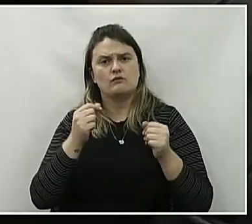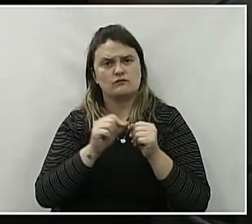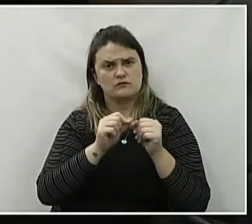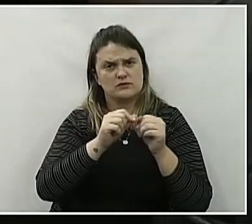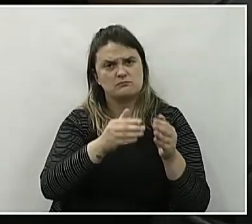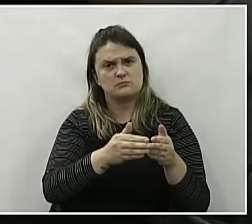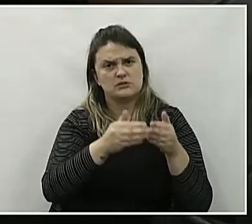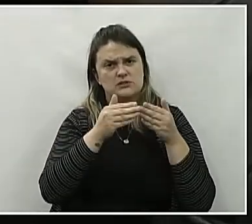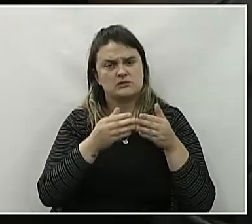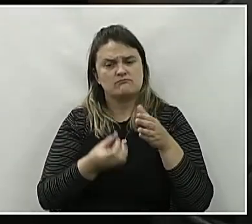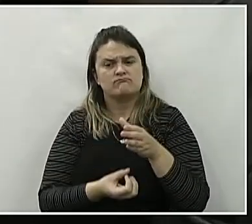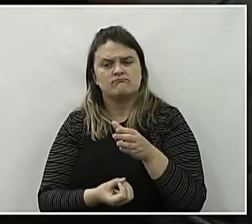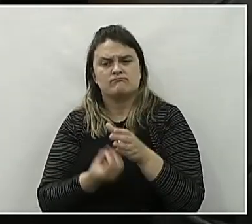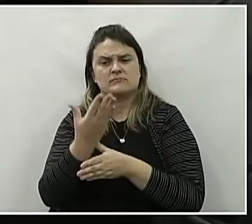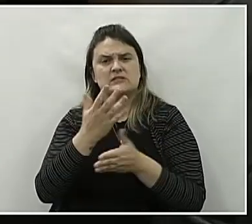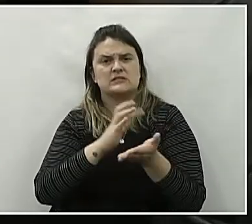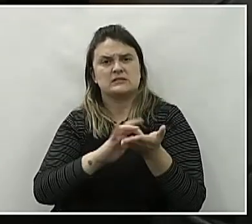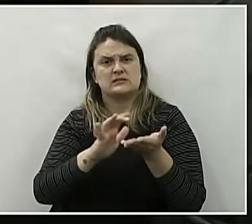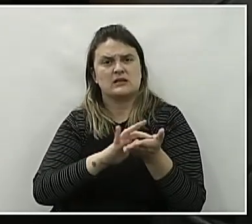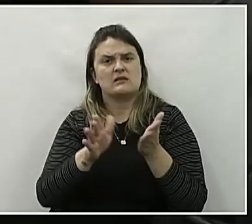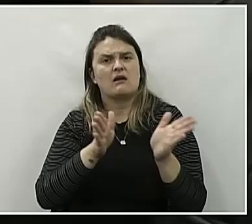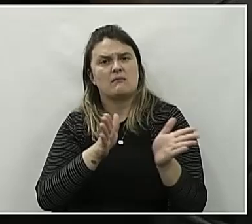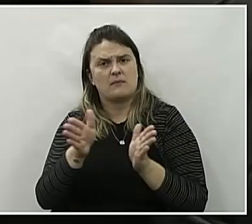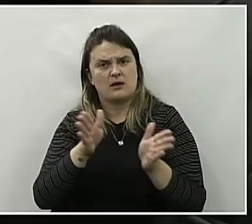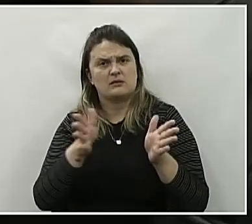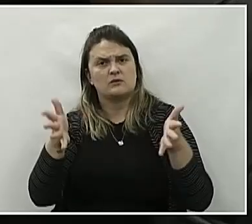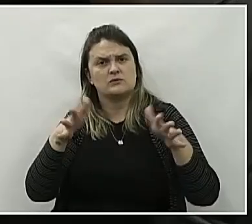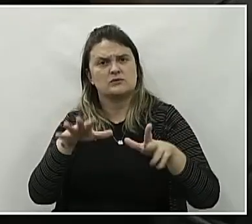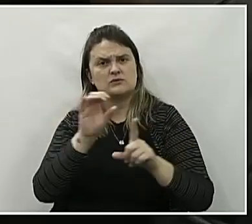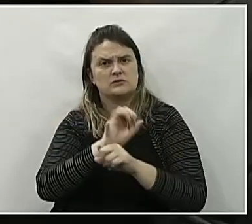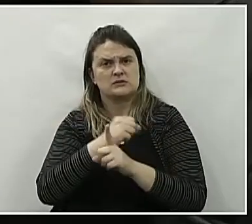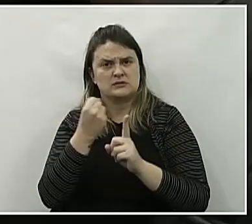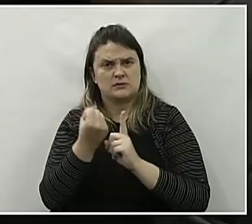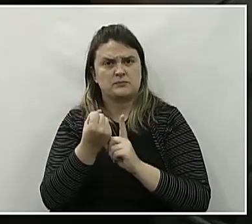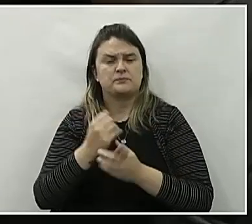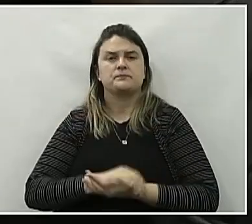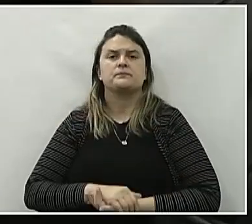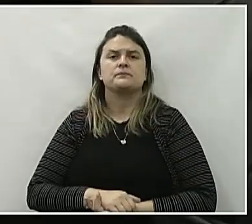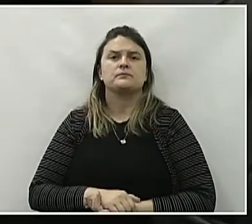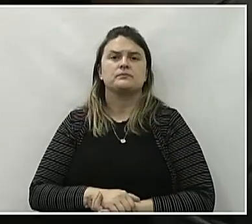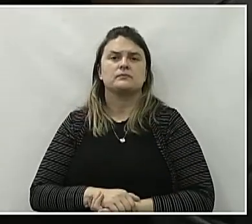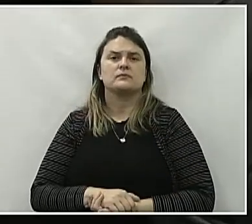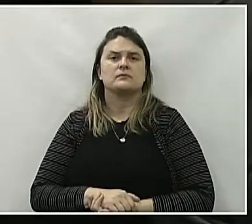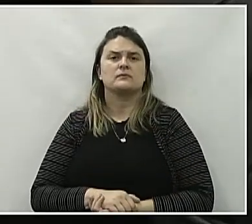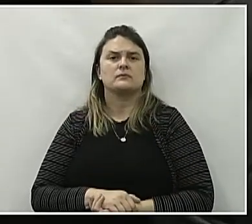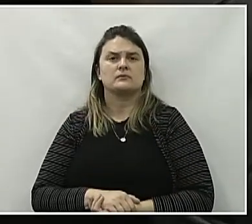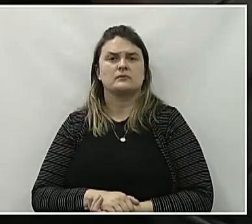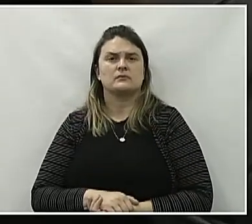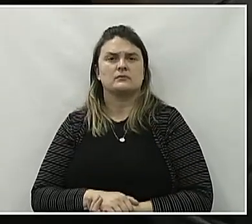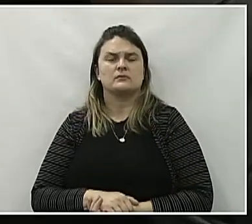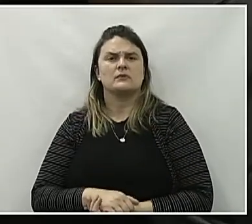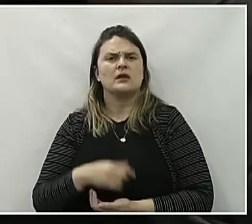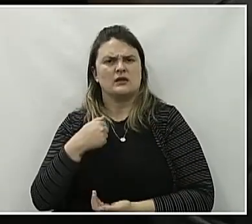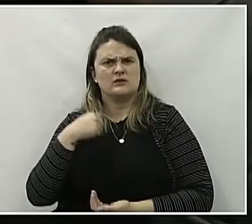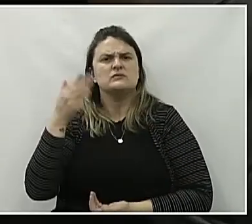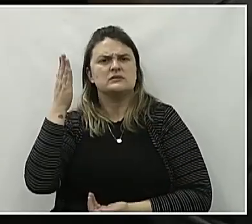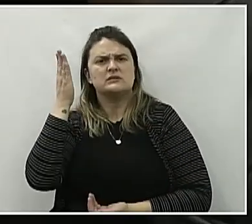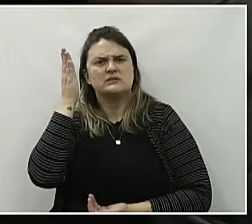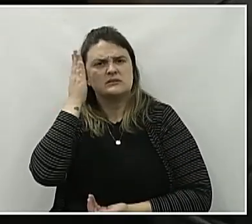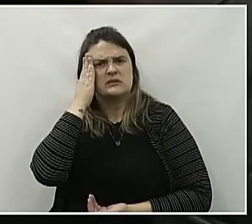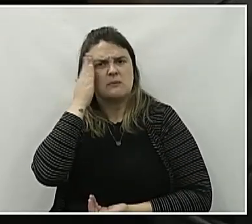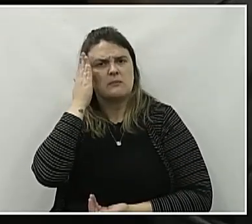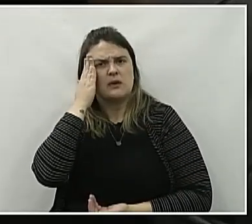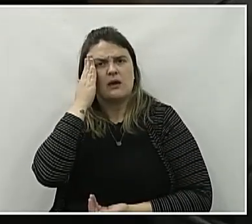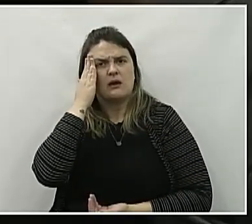da criação da Secretaria de Acessibilidade e Inclusão Social no município de Nova Vitória. Eu sabia que esta